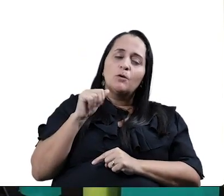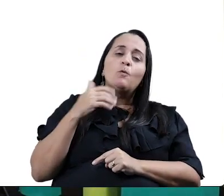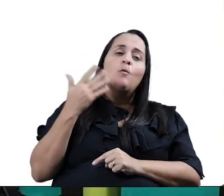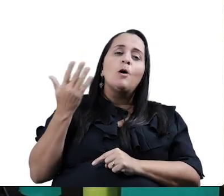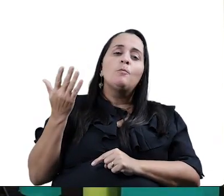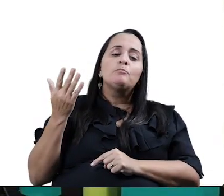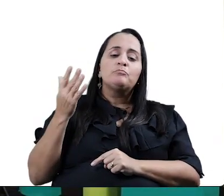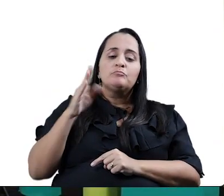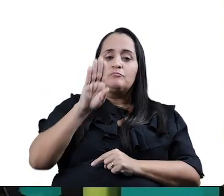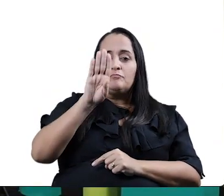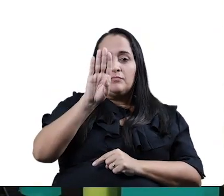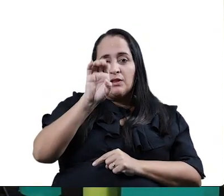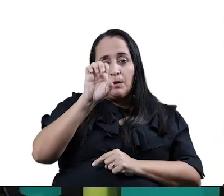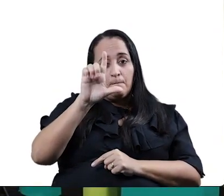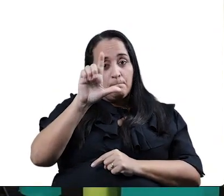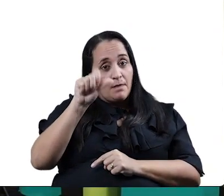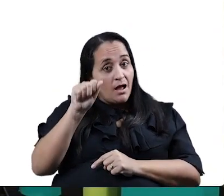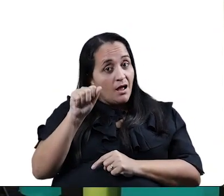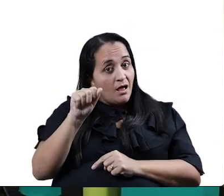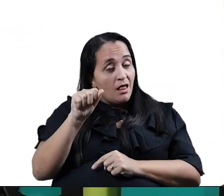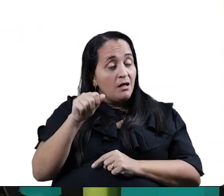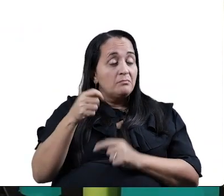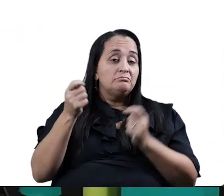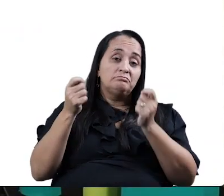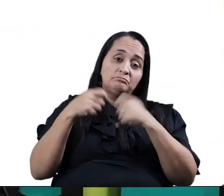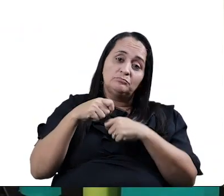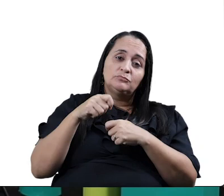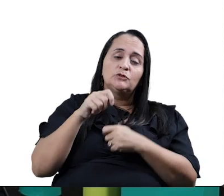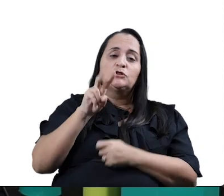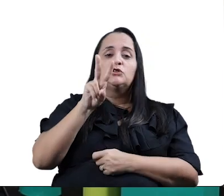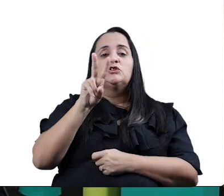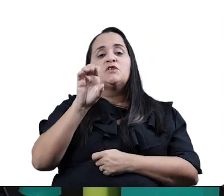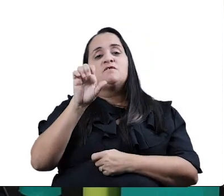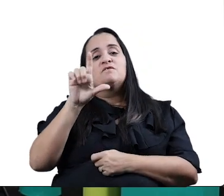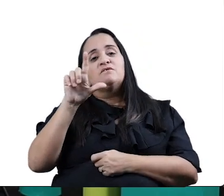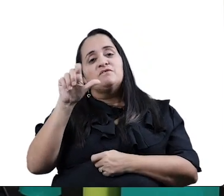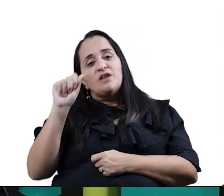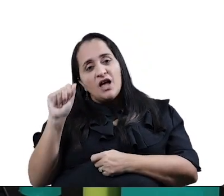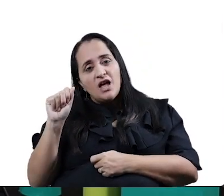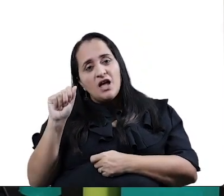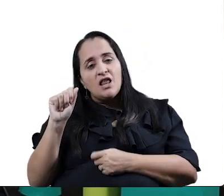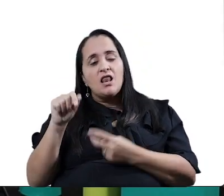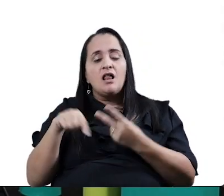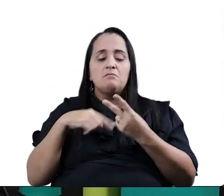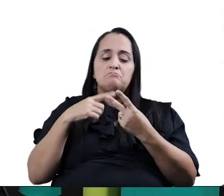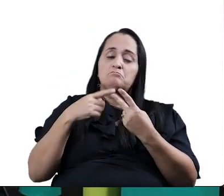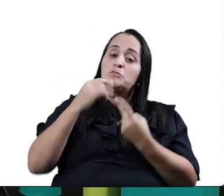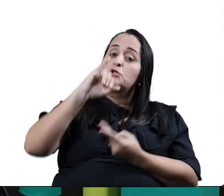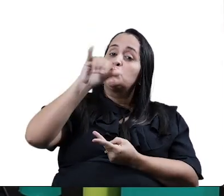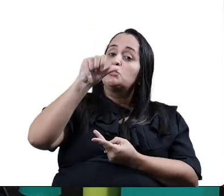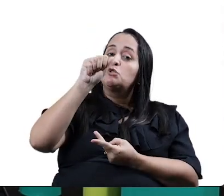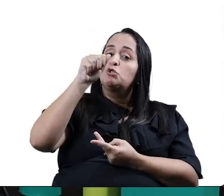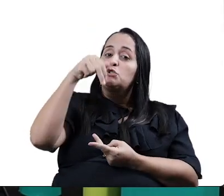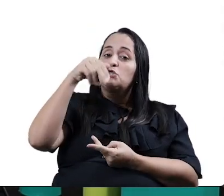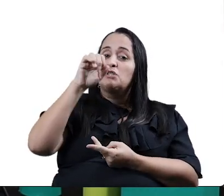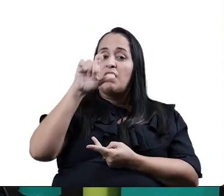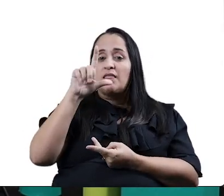Bela pode rimar com vela. Com janela.